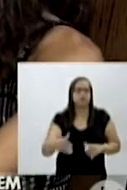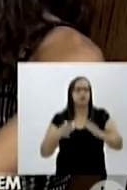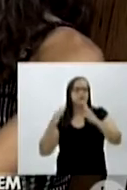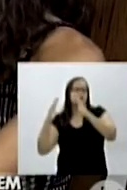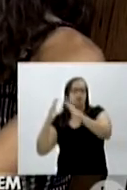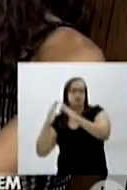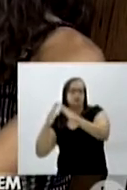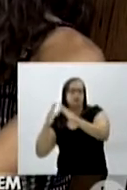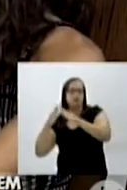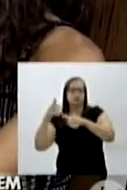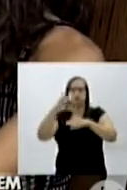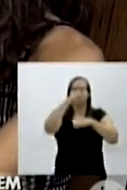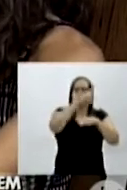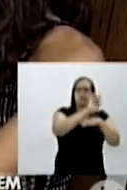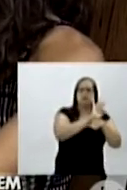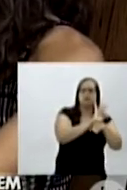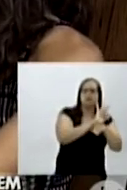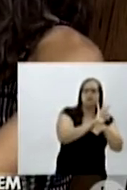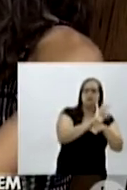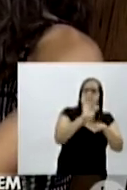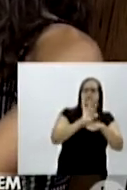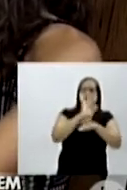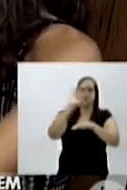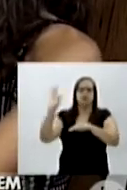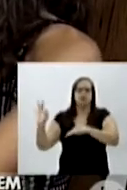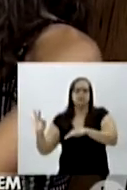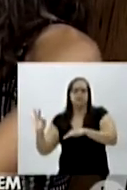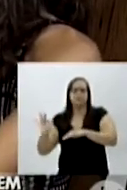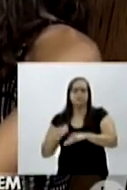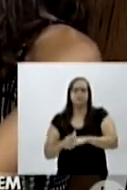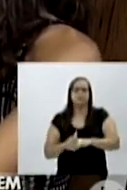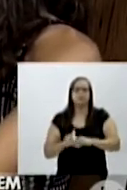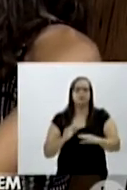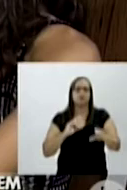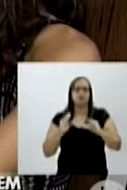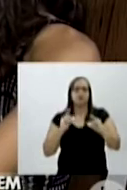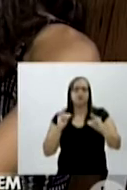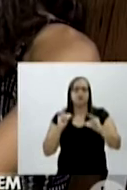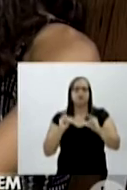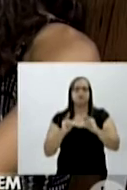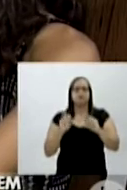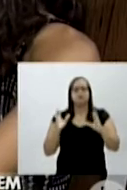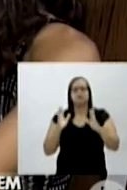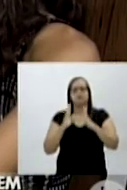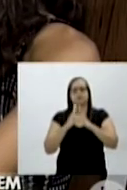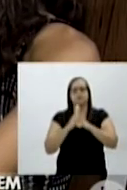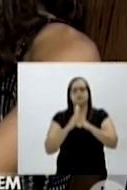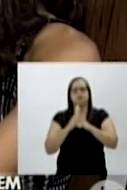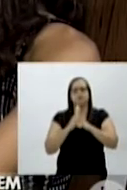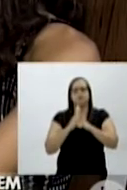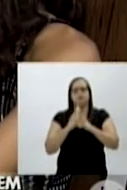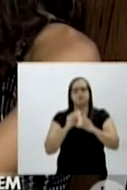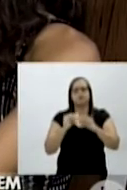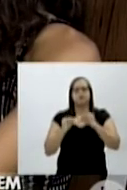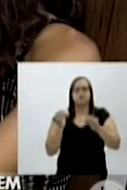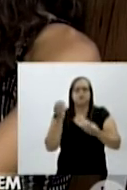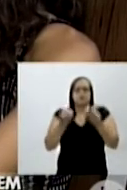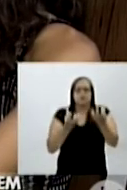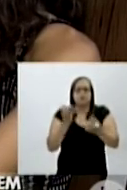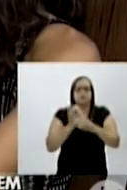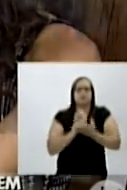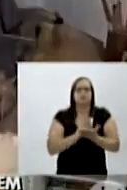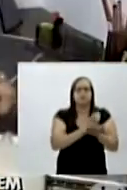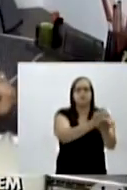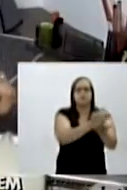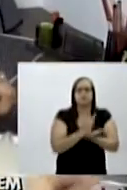moradia até a faculdade que é perto. Então, todas as necessidades, eles me